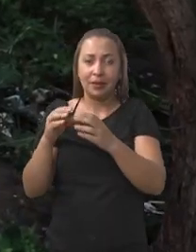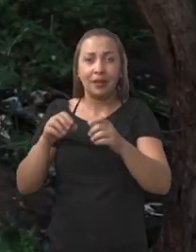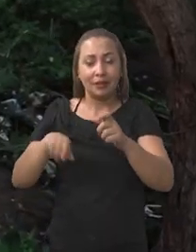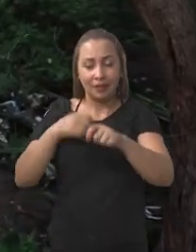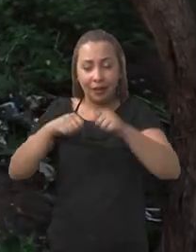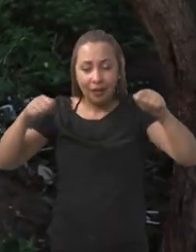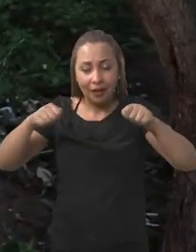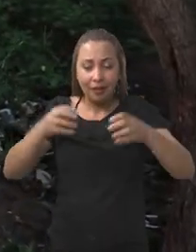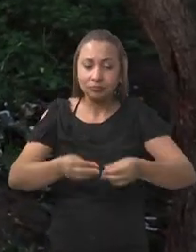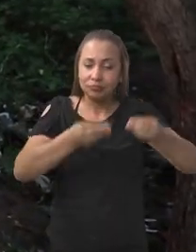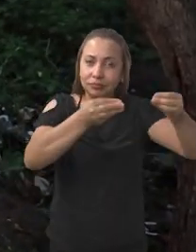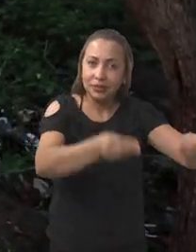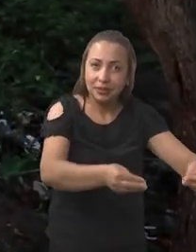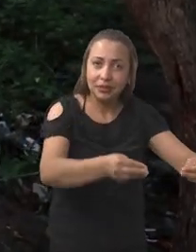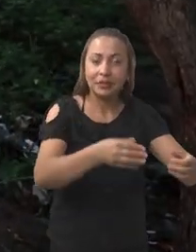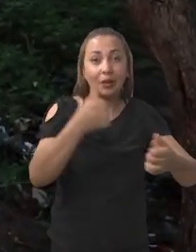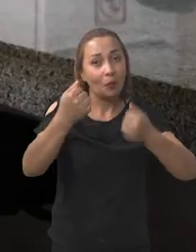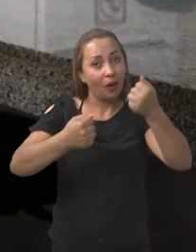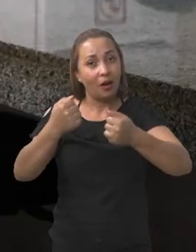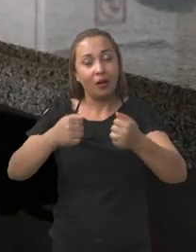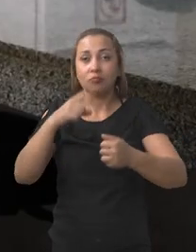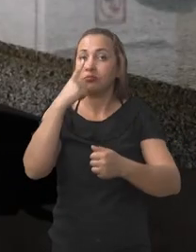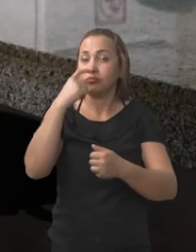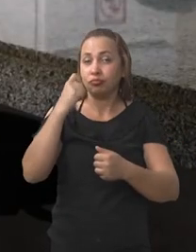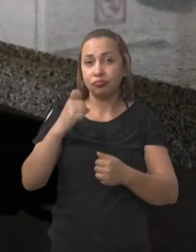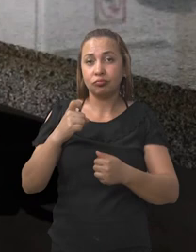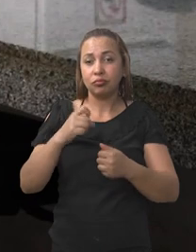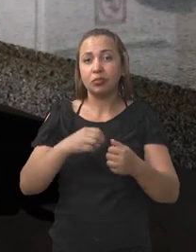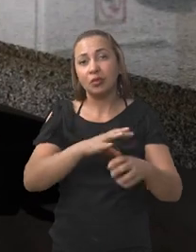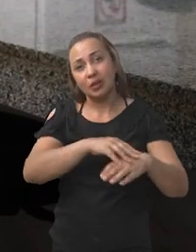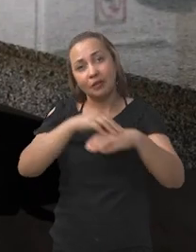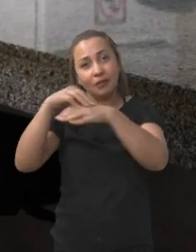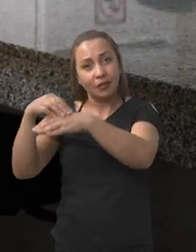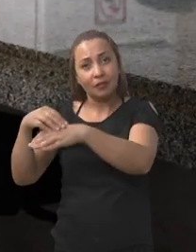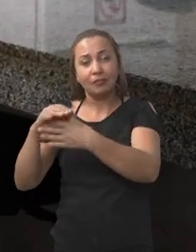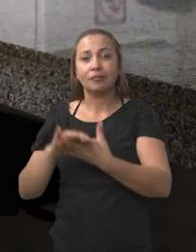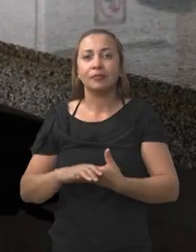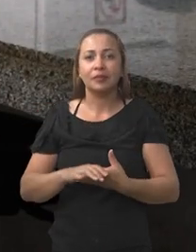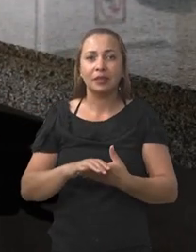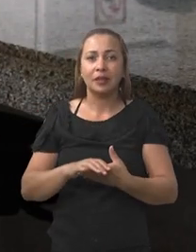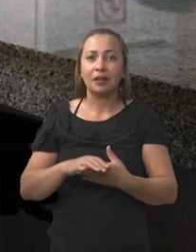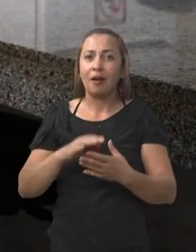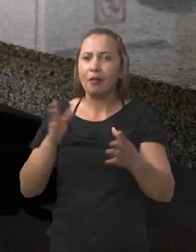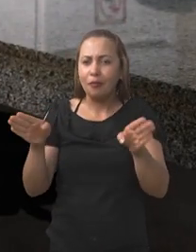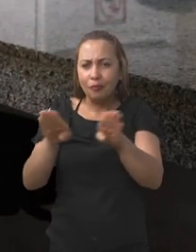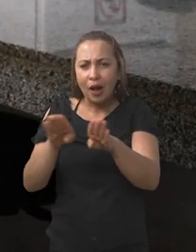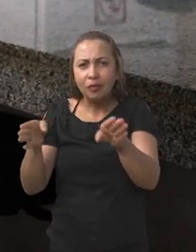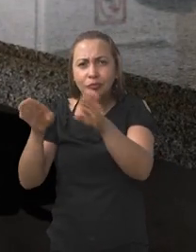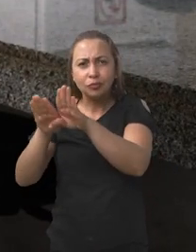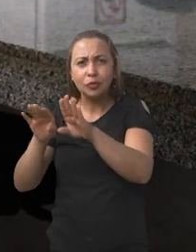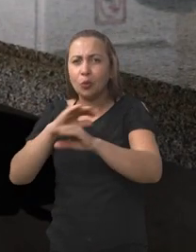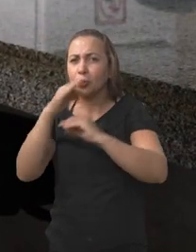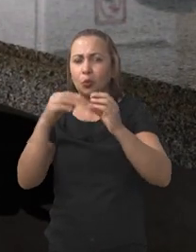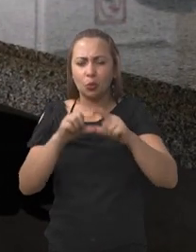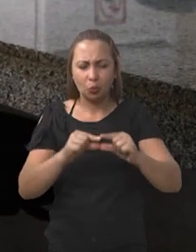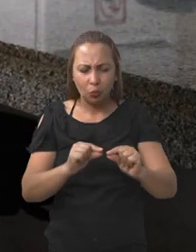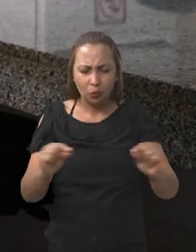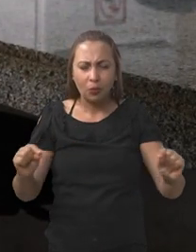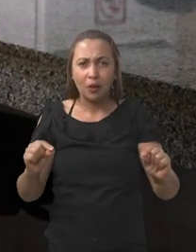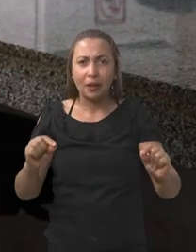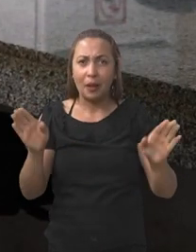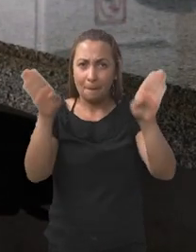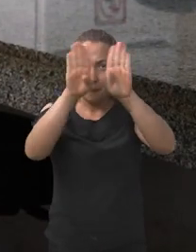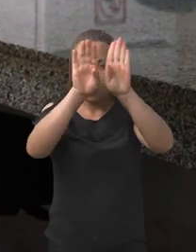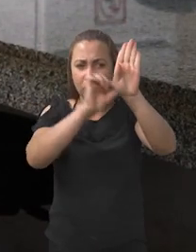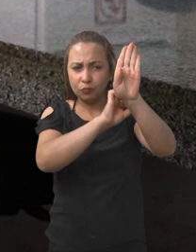o lixo no local correto. Uma outra coisa importante é vedar todas as frestas, ralos, porque